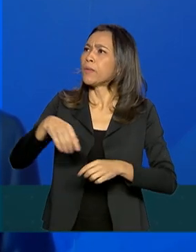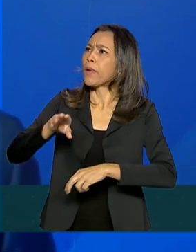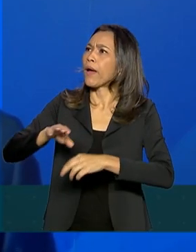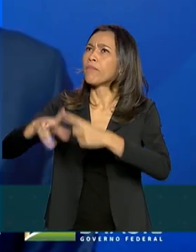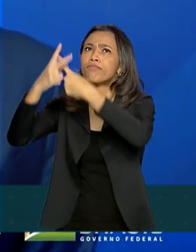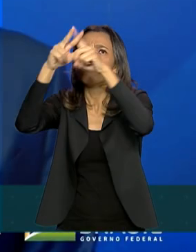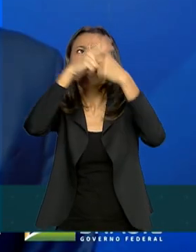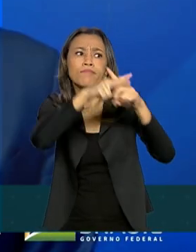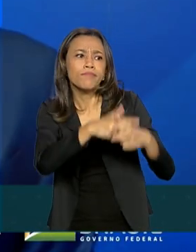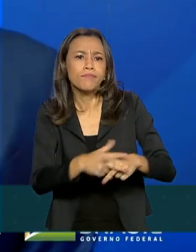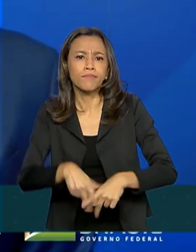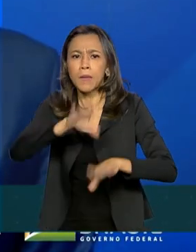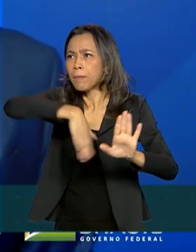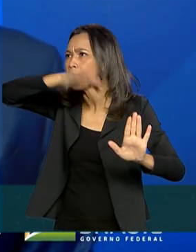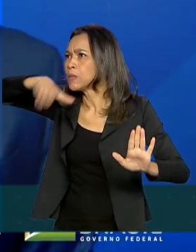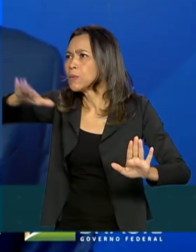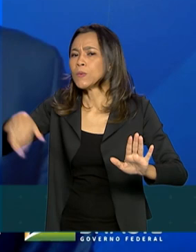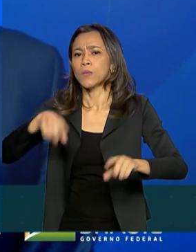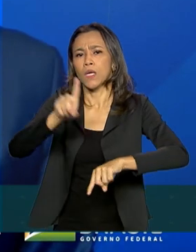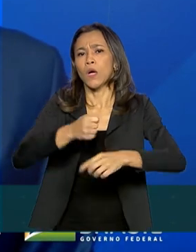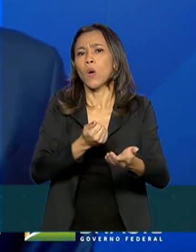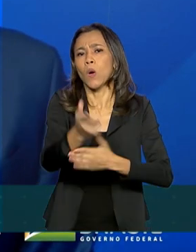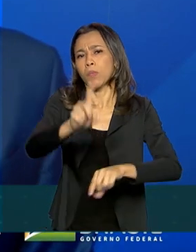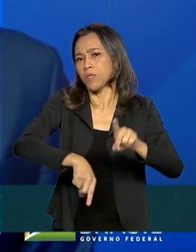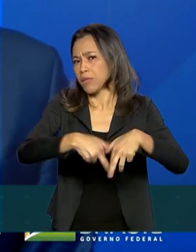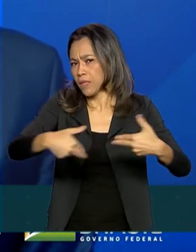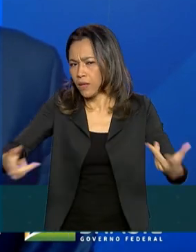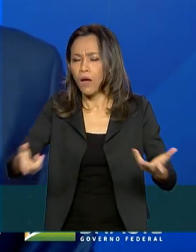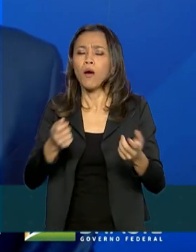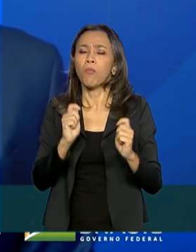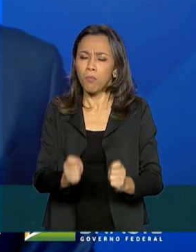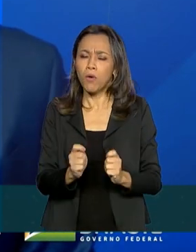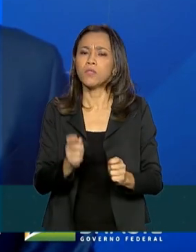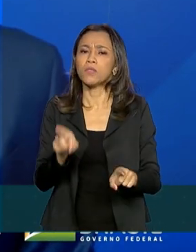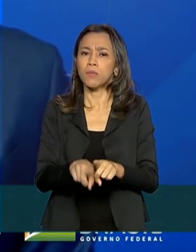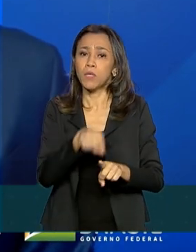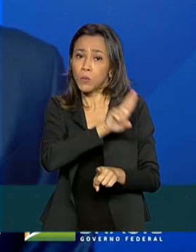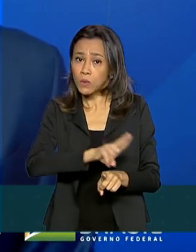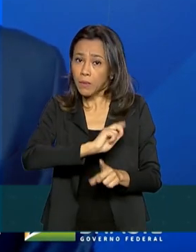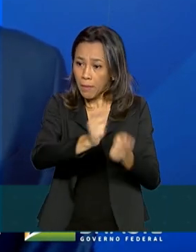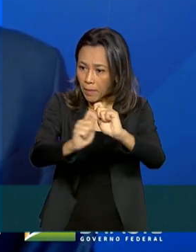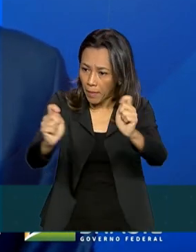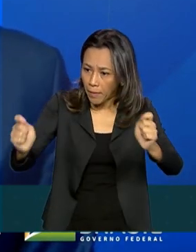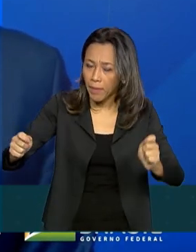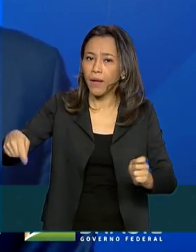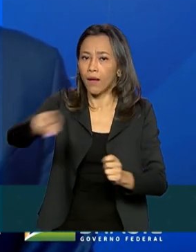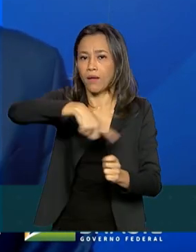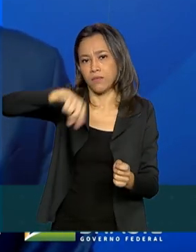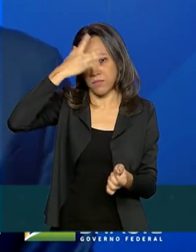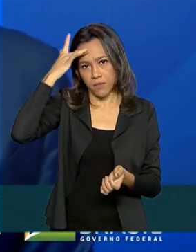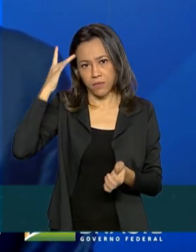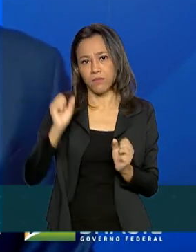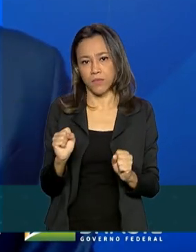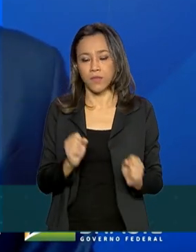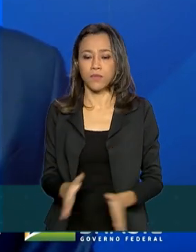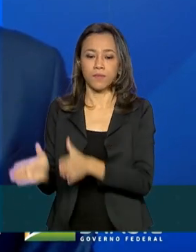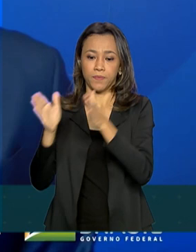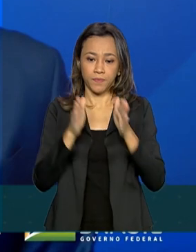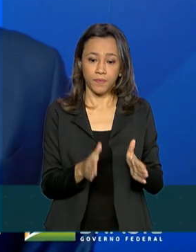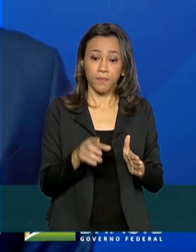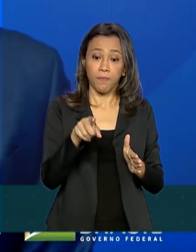equipamentos, mercadorias e pagamentos dos funcionários, por exemplo. Este segmento era